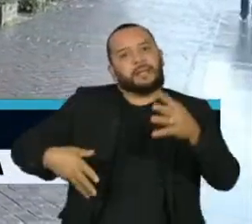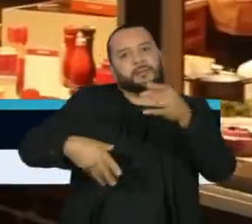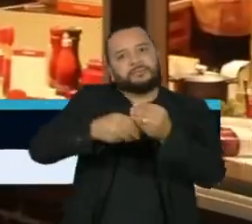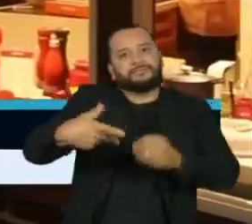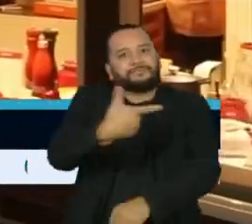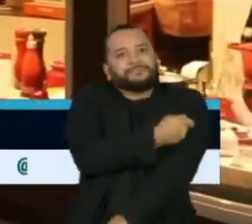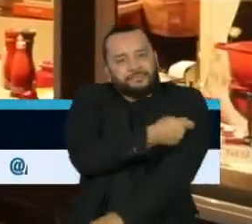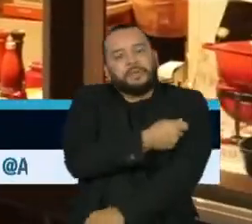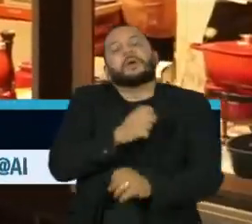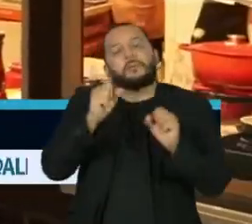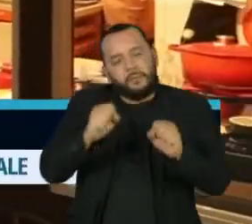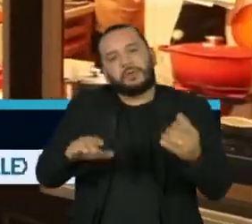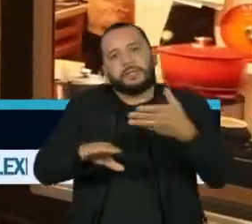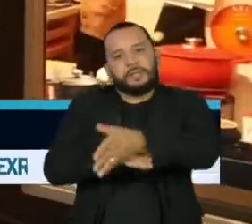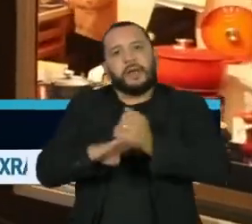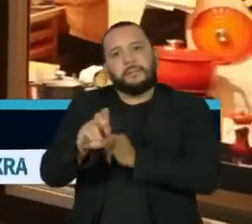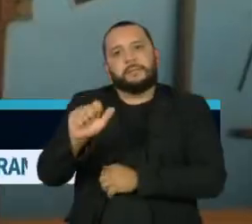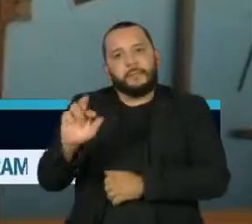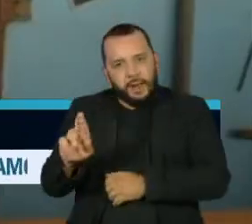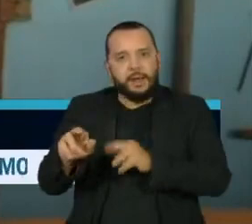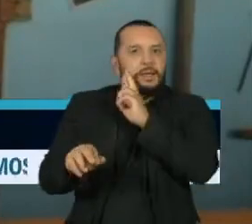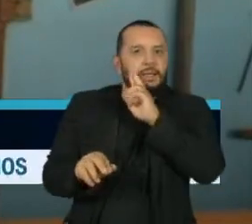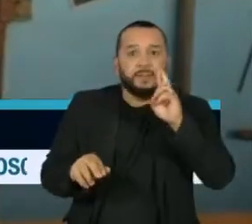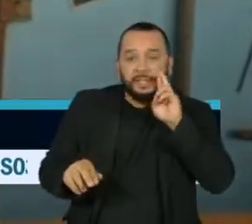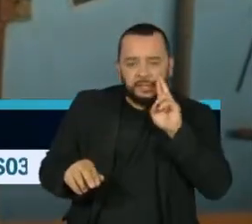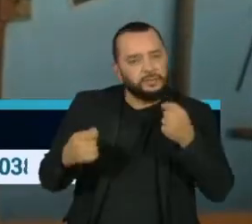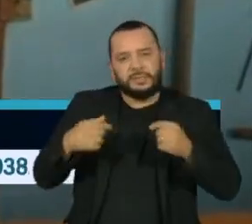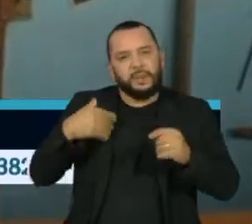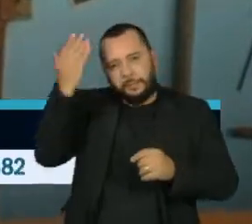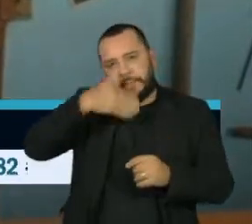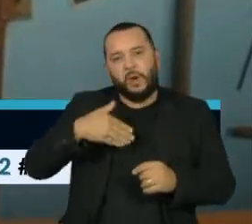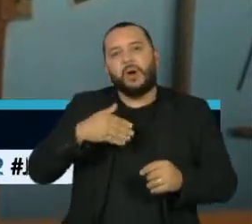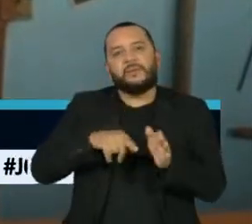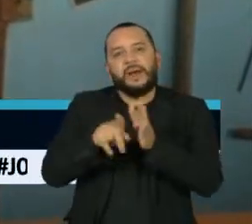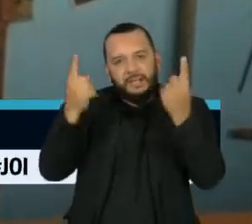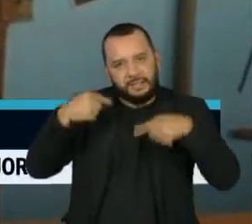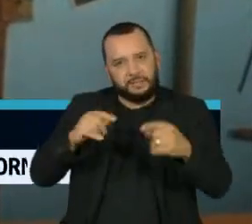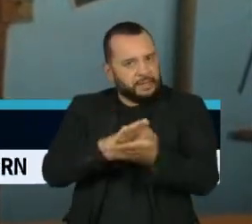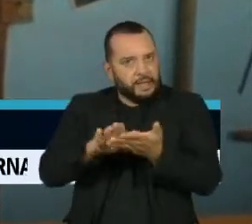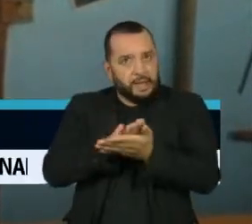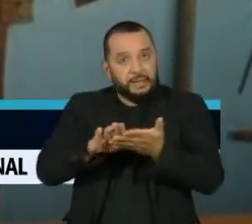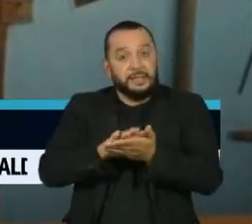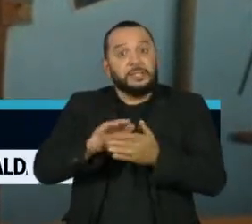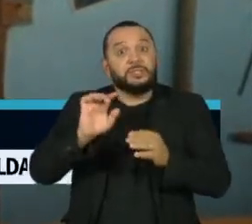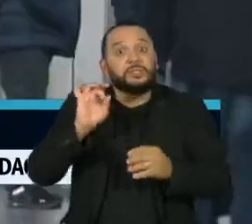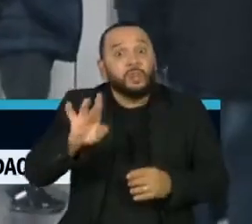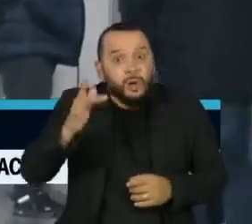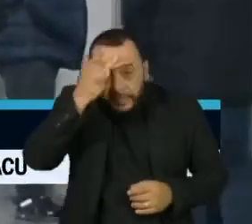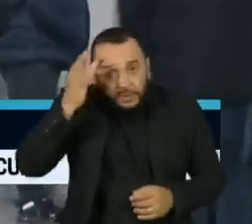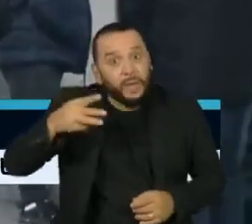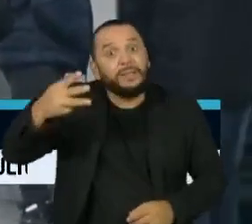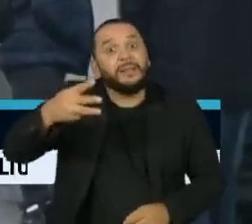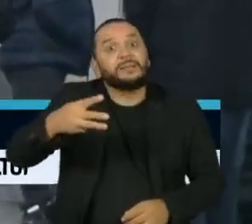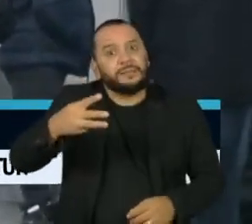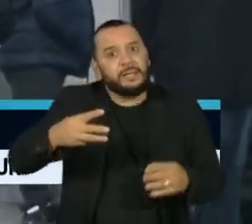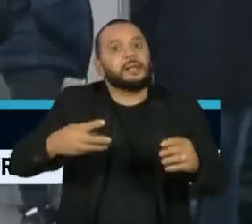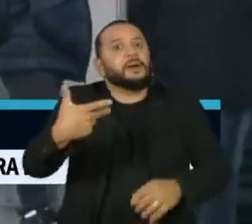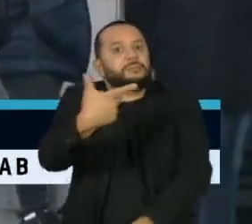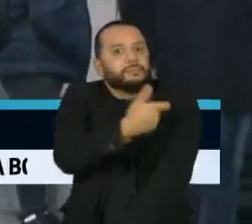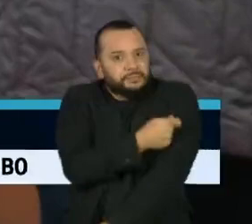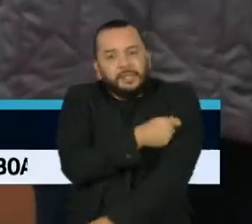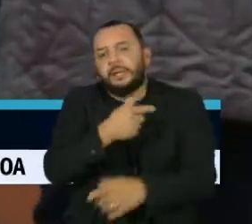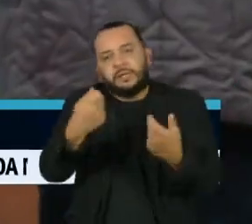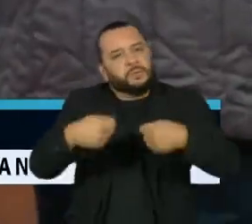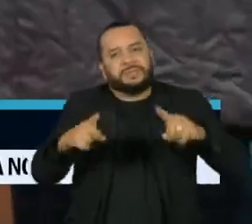restaurantes sem apresentar um teste negativo. Além disso, somente aqueles com a terceira dose não precisarão fazer a